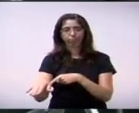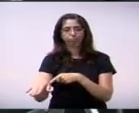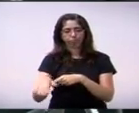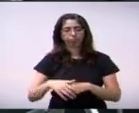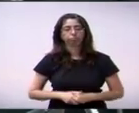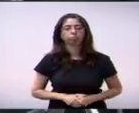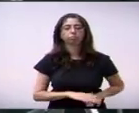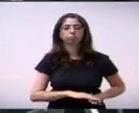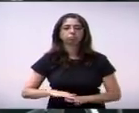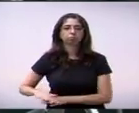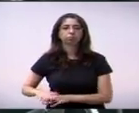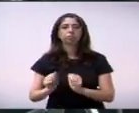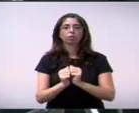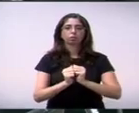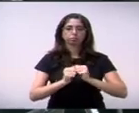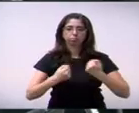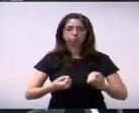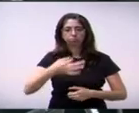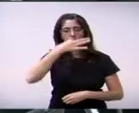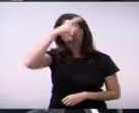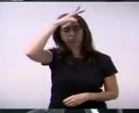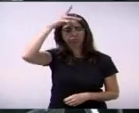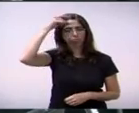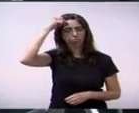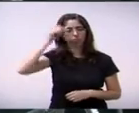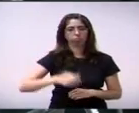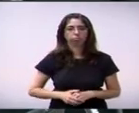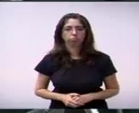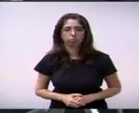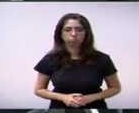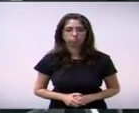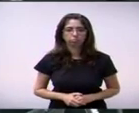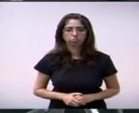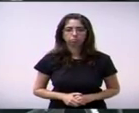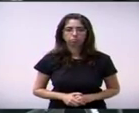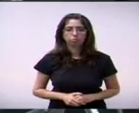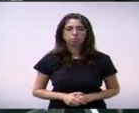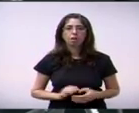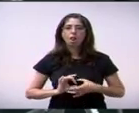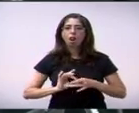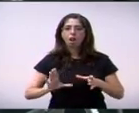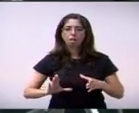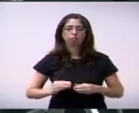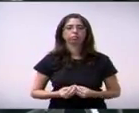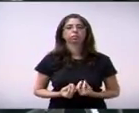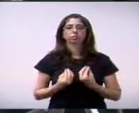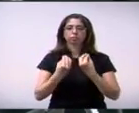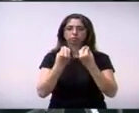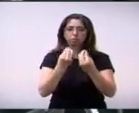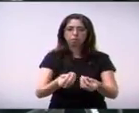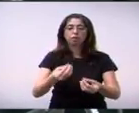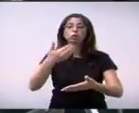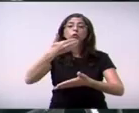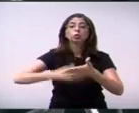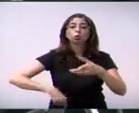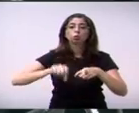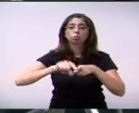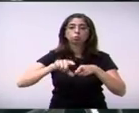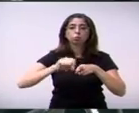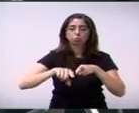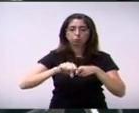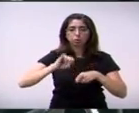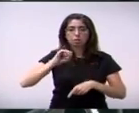Marquinho Feorella sugere ao executivo a concessão de 2% de desconto no